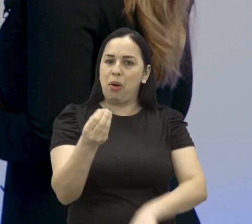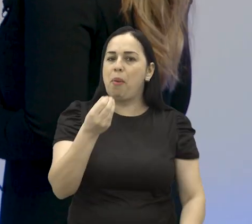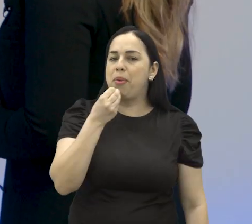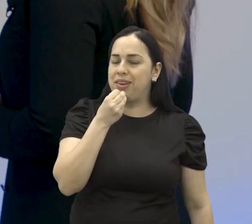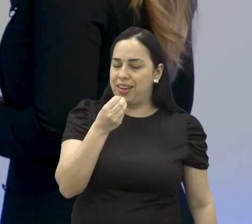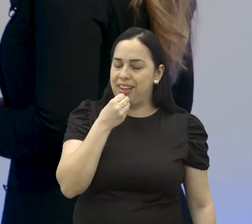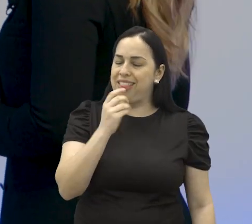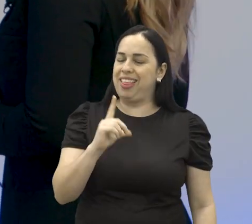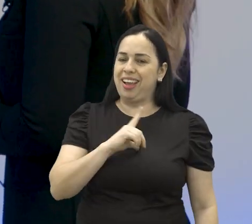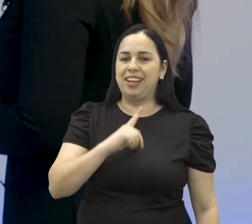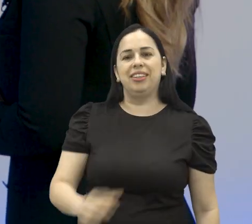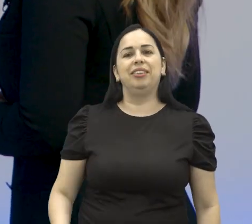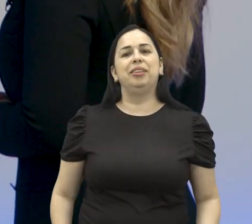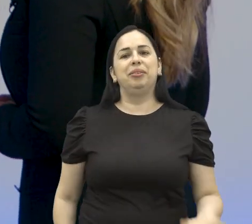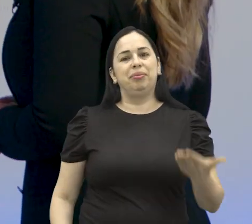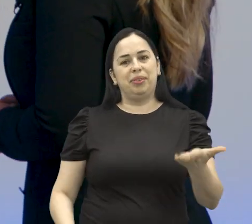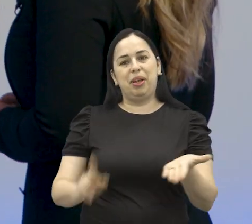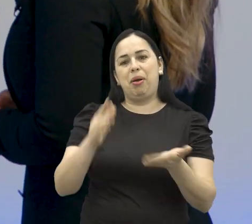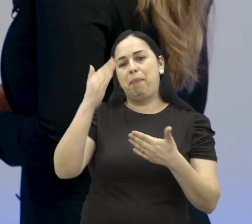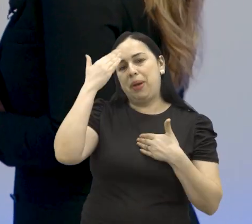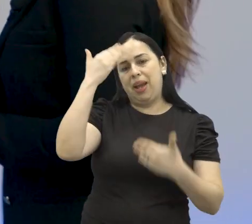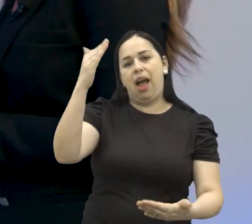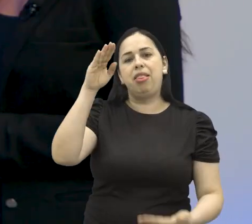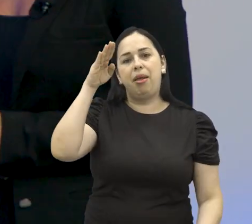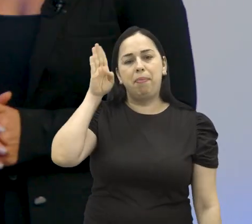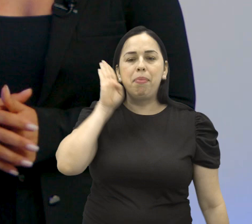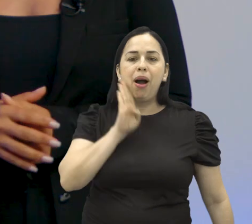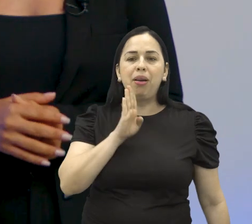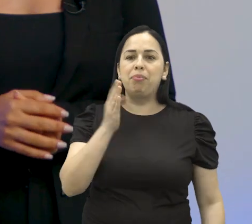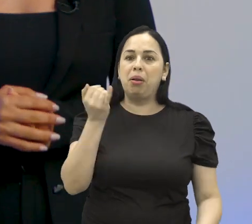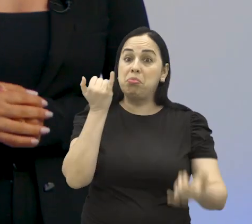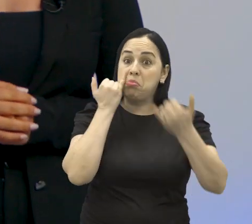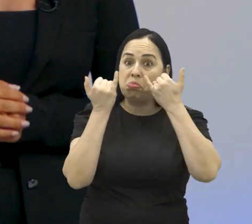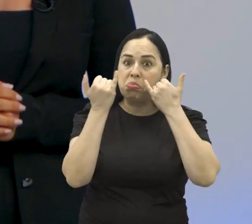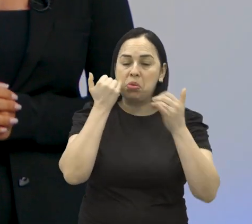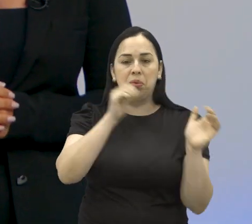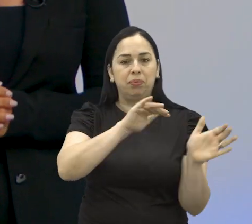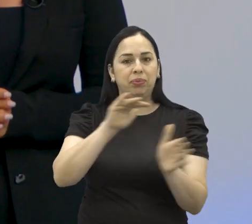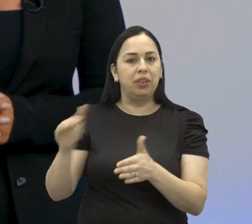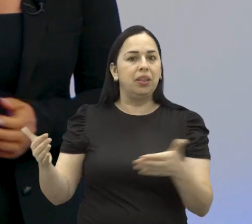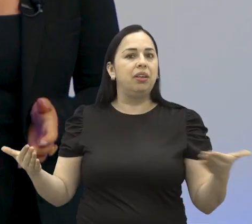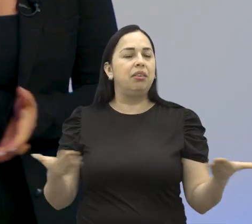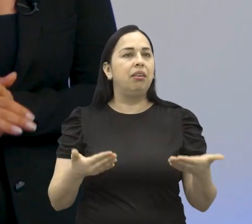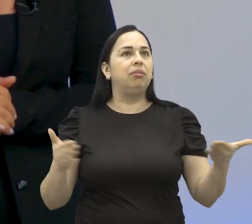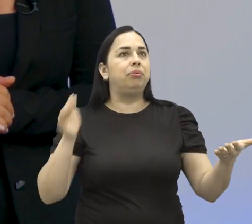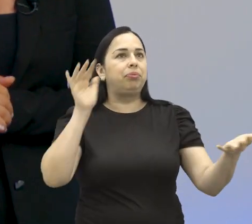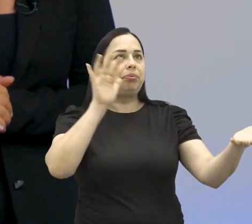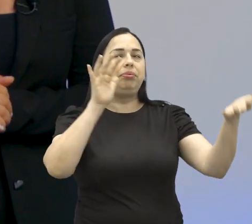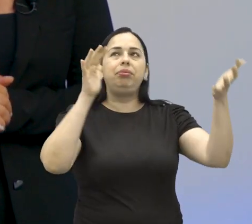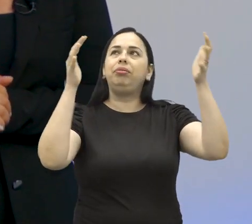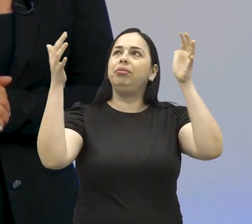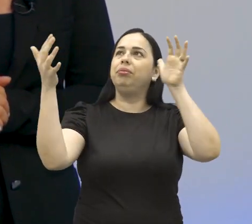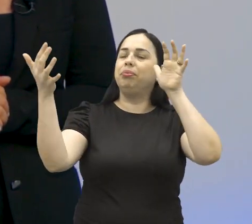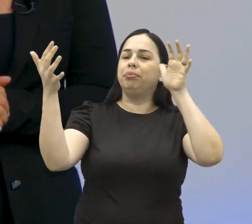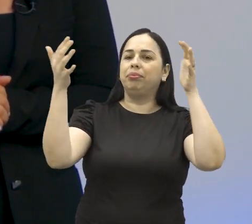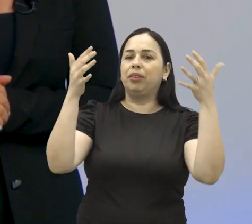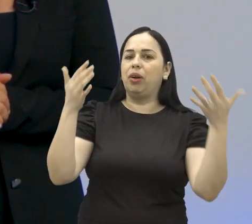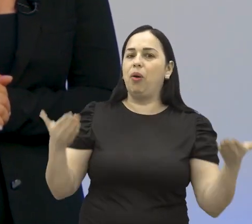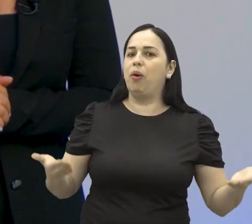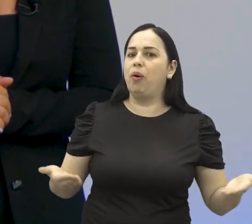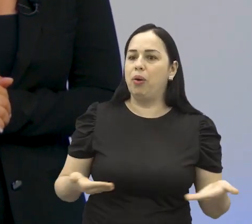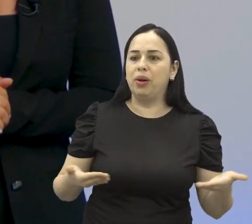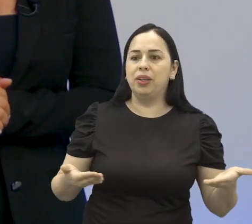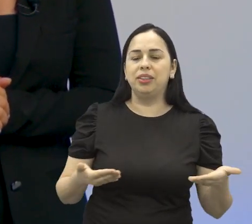oportunidades com certeza vão surgir. É isso aí, Paulo. Muito obrigada, viu, pelas informações. Como será que ficam as temperaturas na cidade